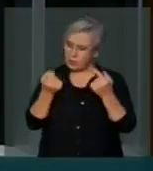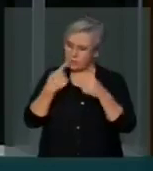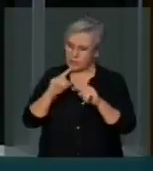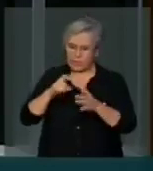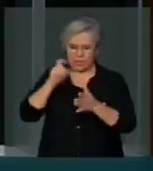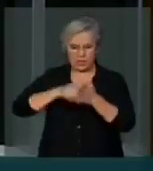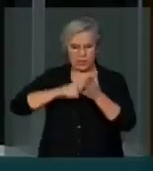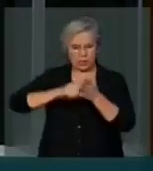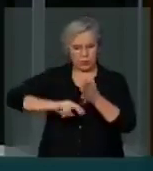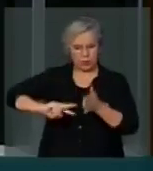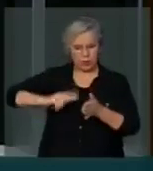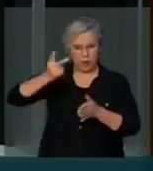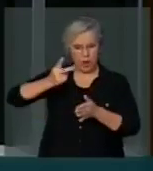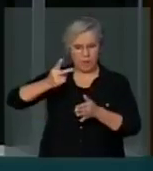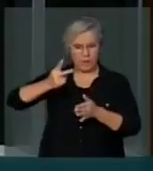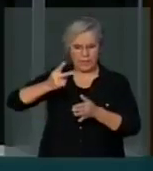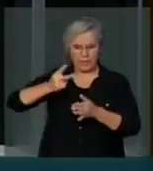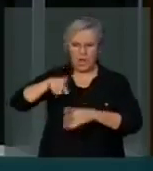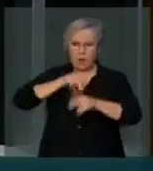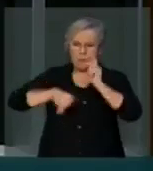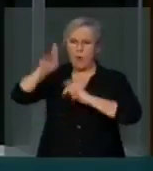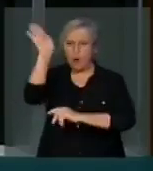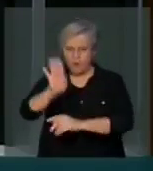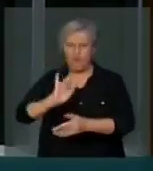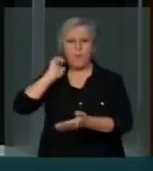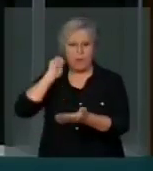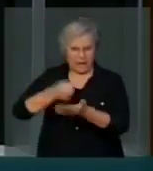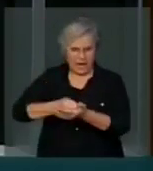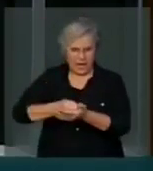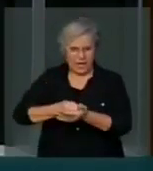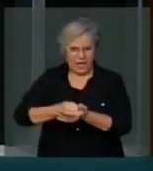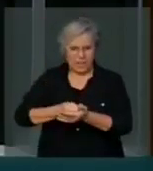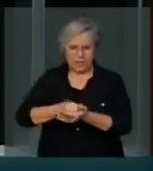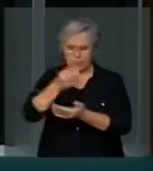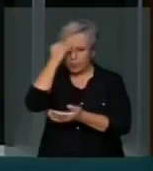carga tributária para o povo brasileiro pagar a conta que é do PT.